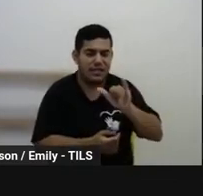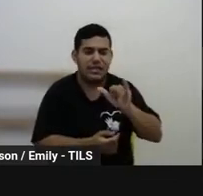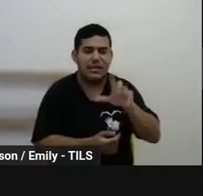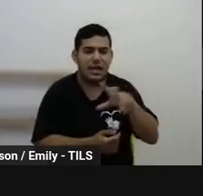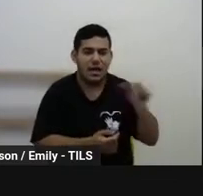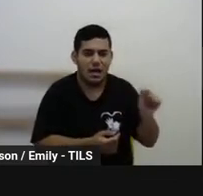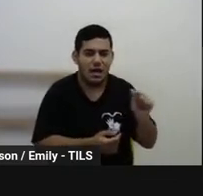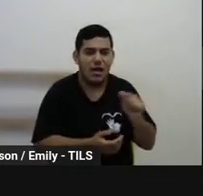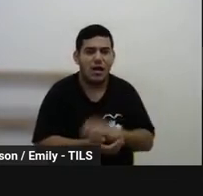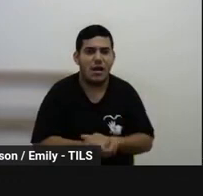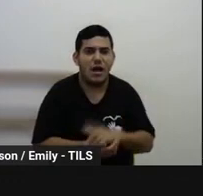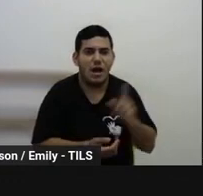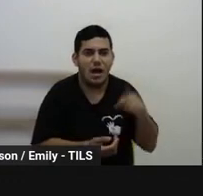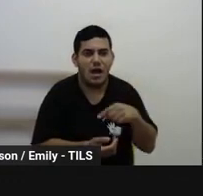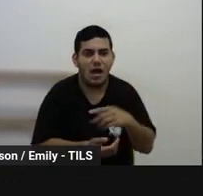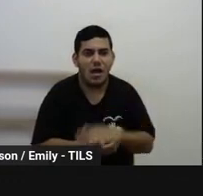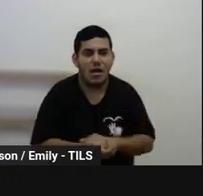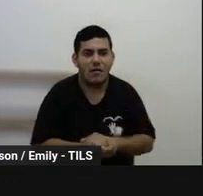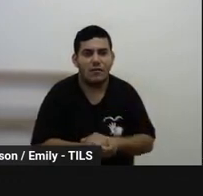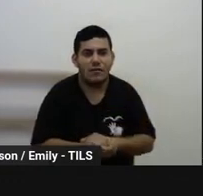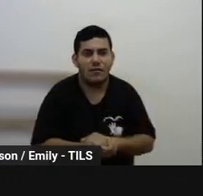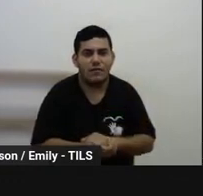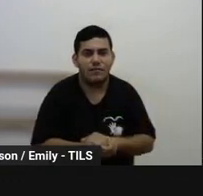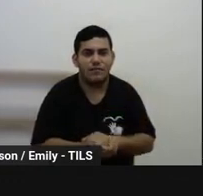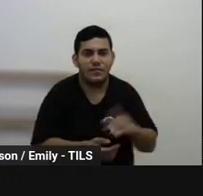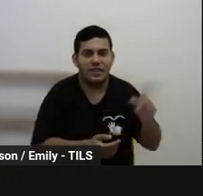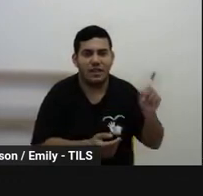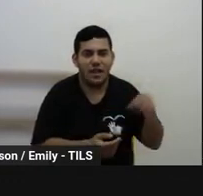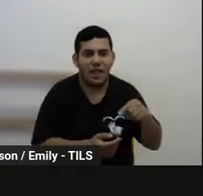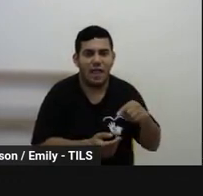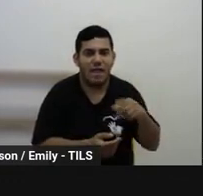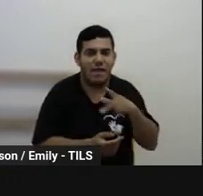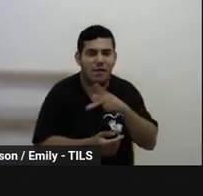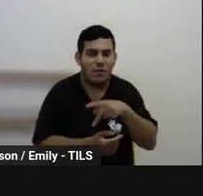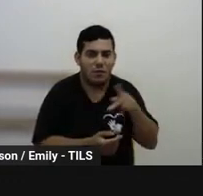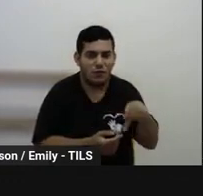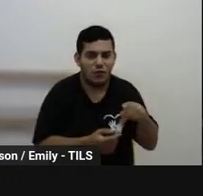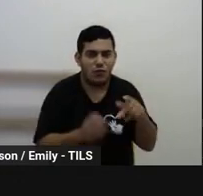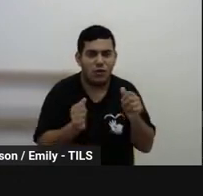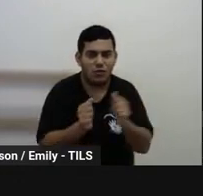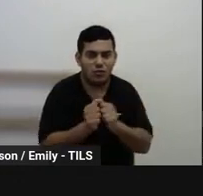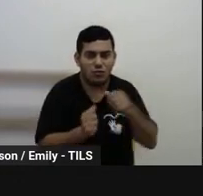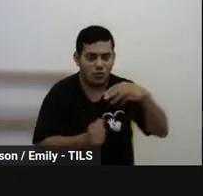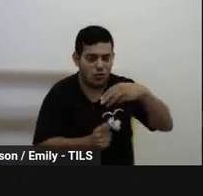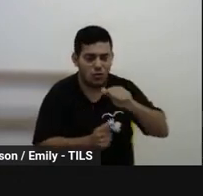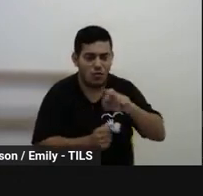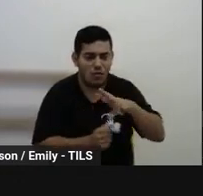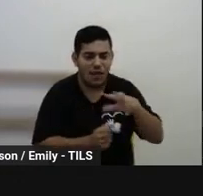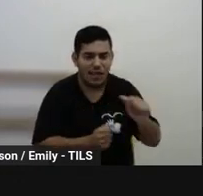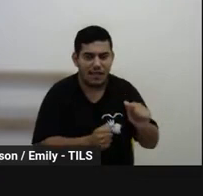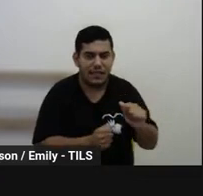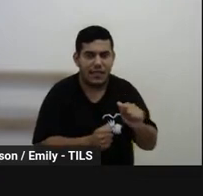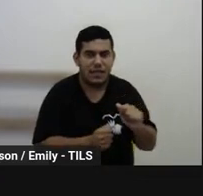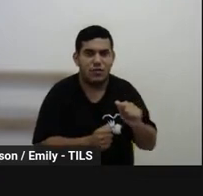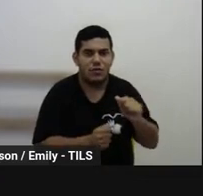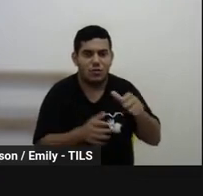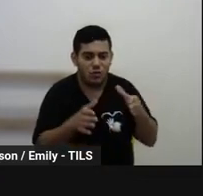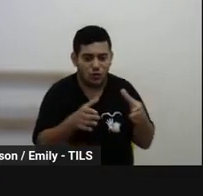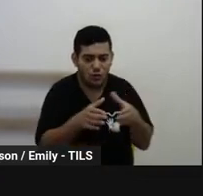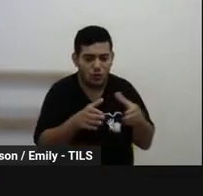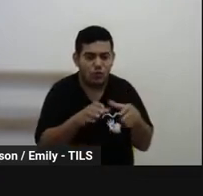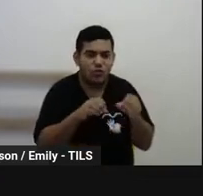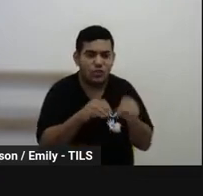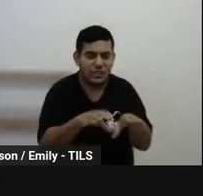ela atualmente está com a Promarta, né, no departamento de ensino, mas ela também fez,